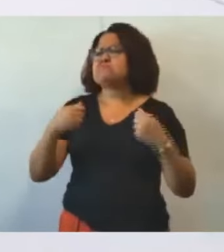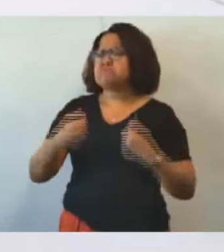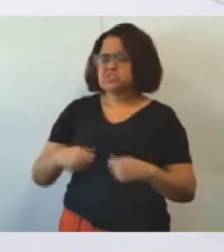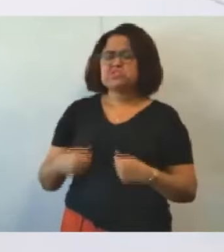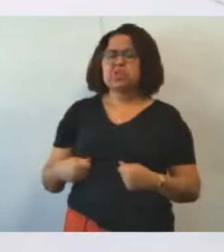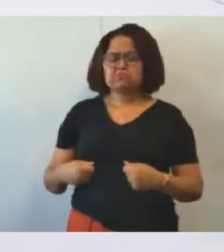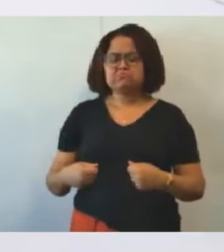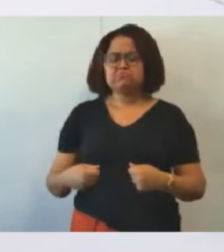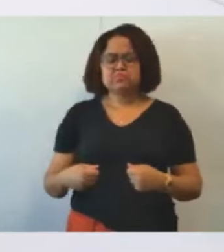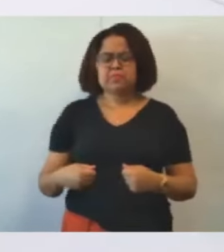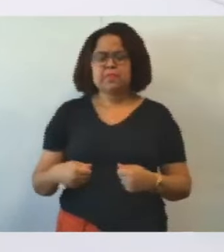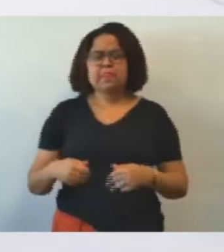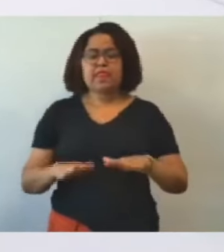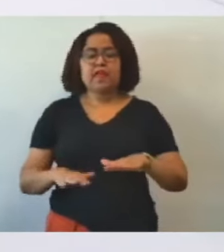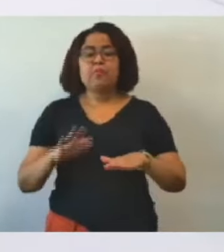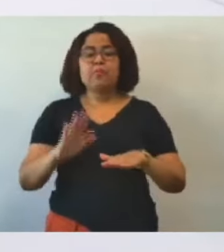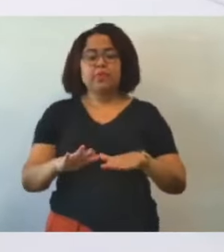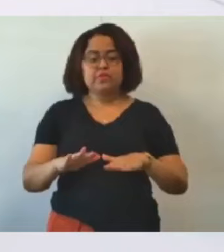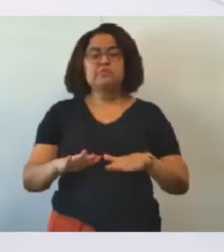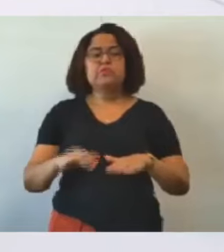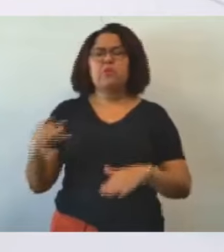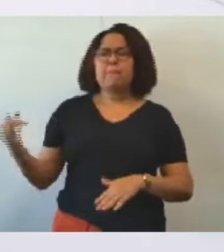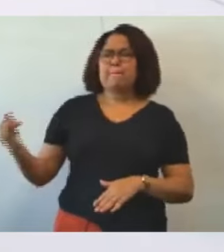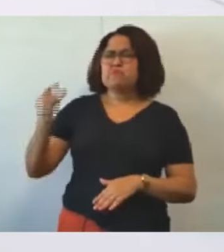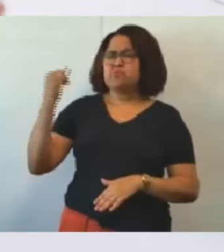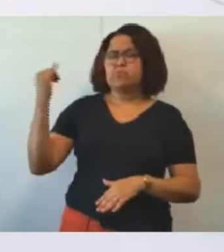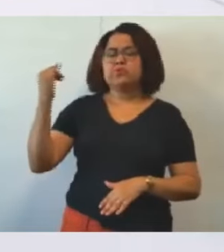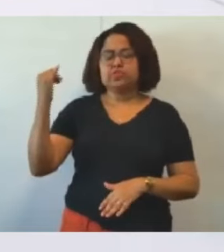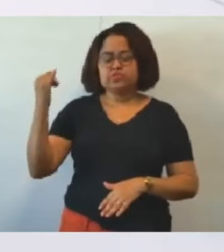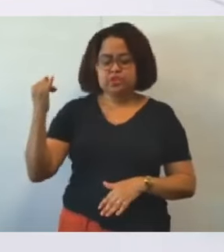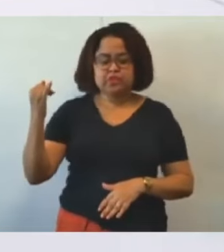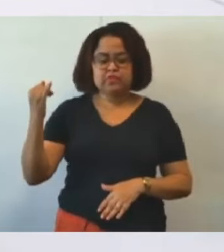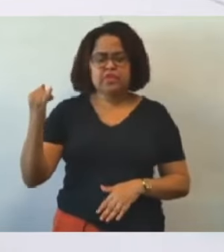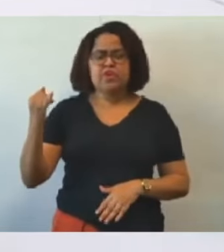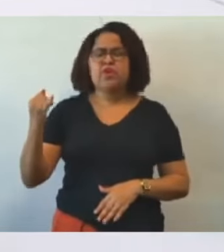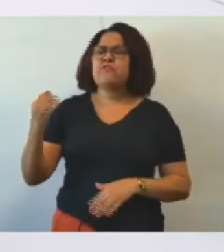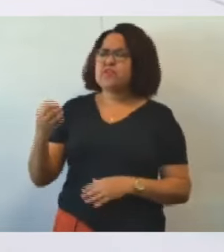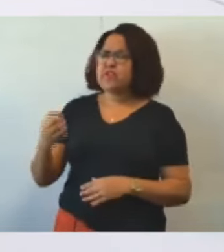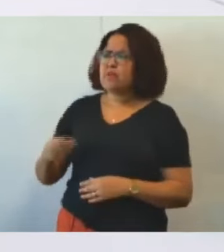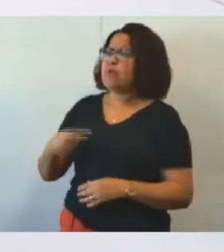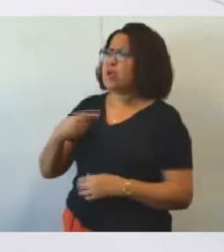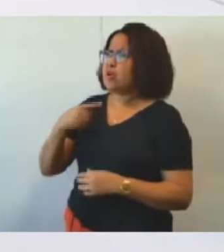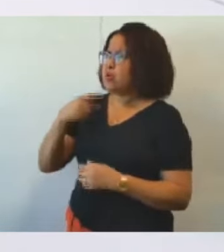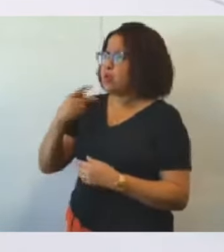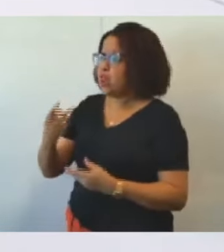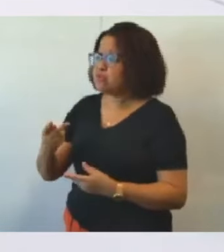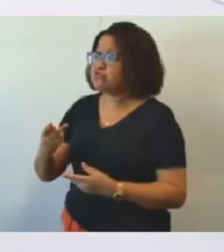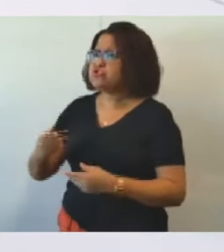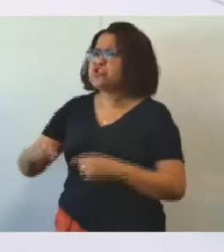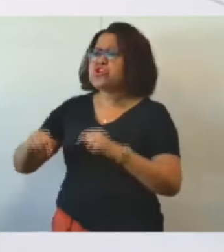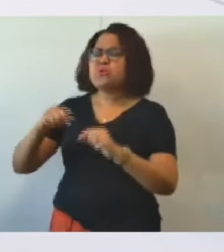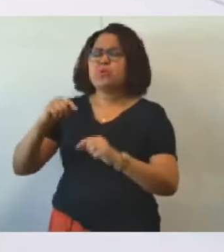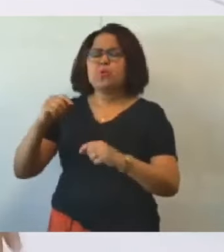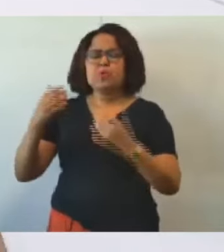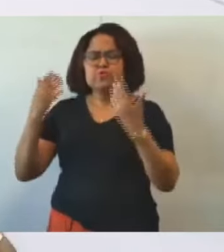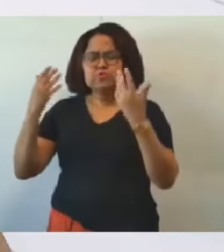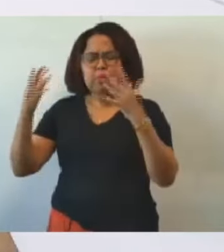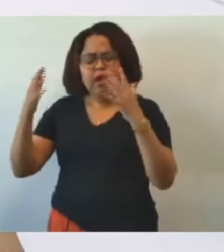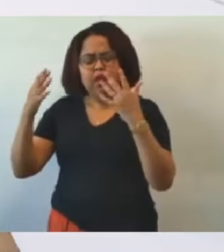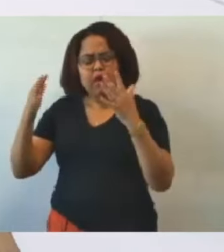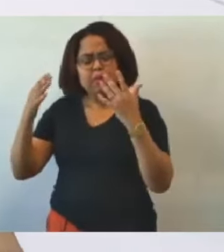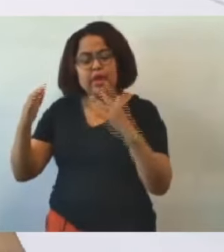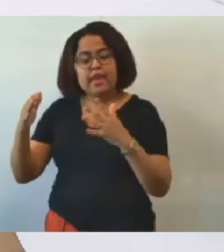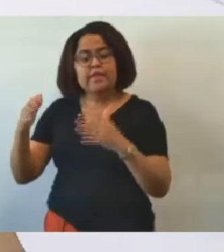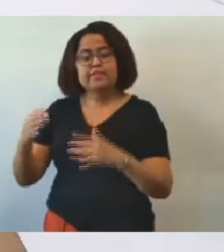importantíssimo que a vossa excelência dá aqui para a cidade de Belo Horizonte então assim fica o meu elogio e os meus parabéns e vamos sim avançar